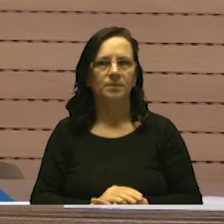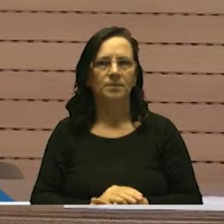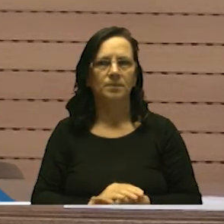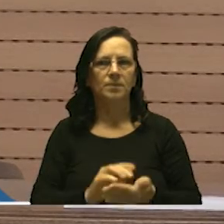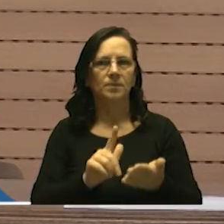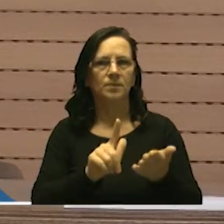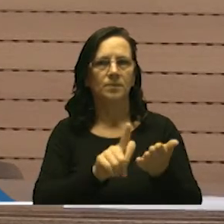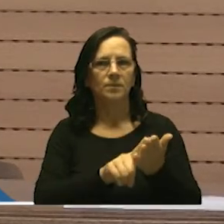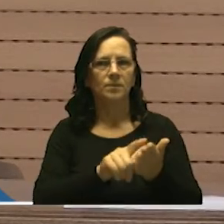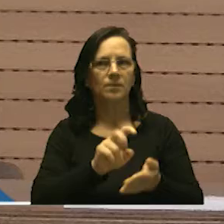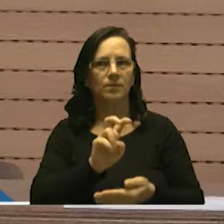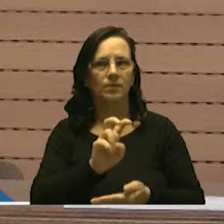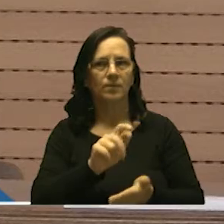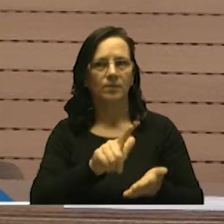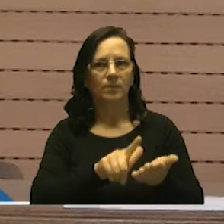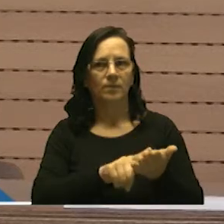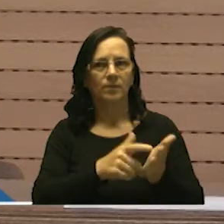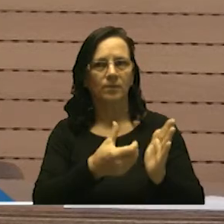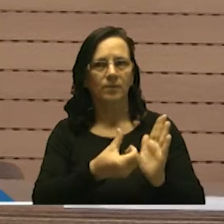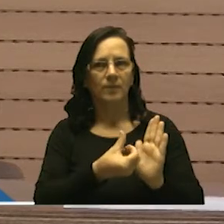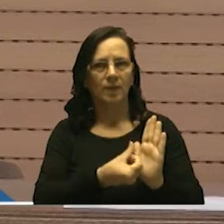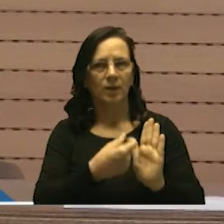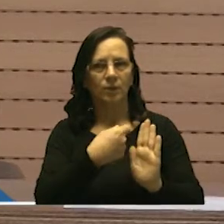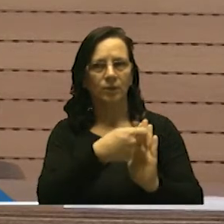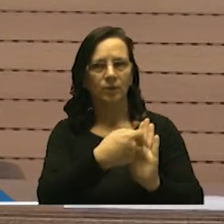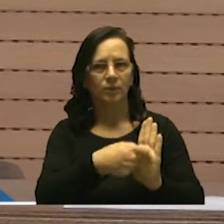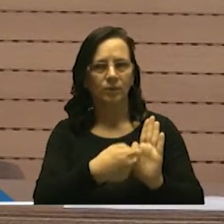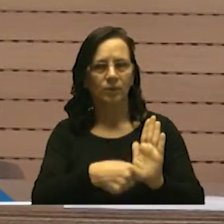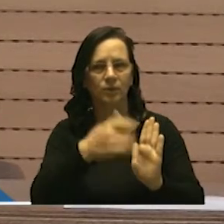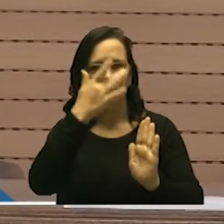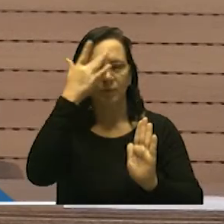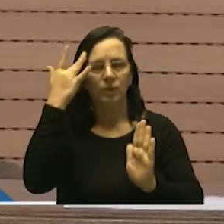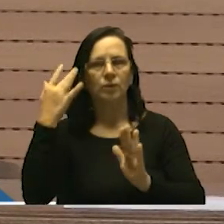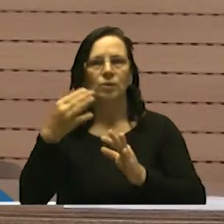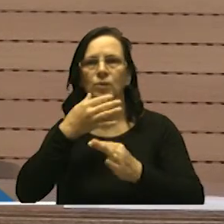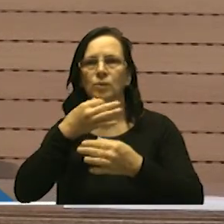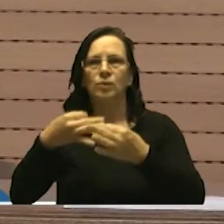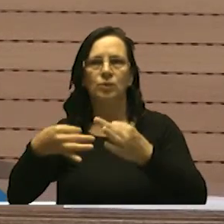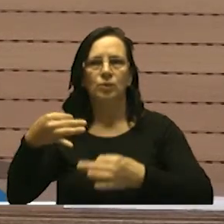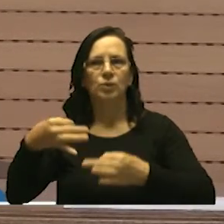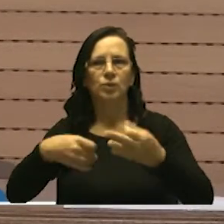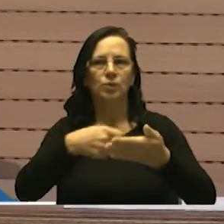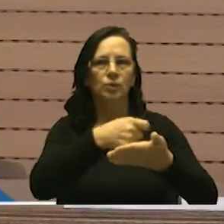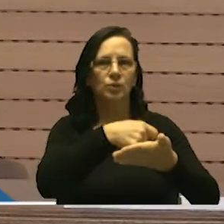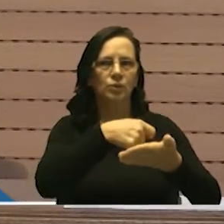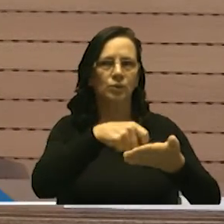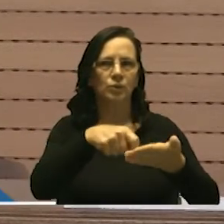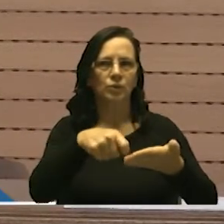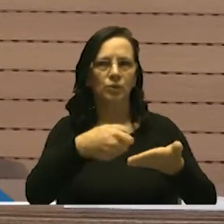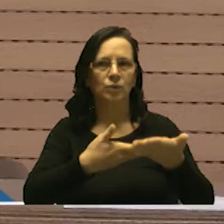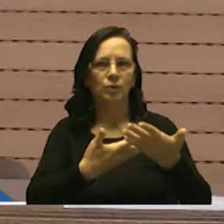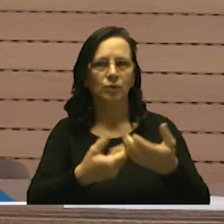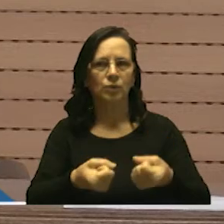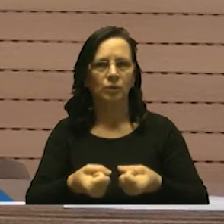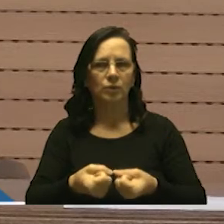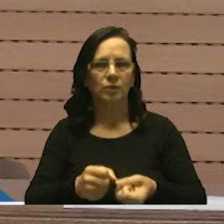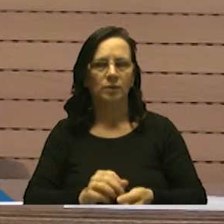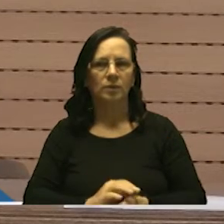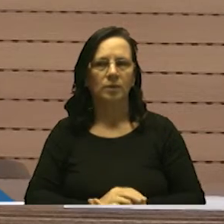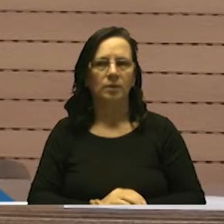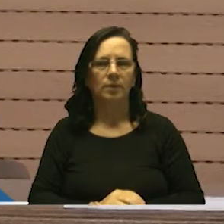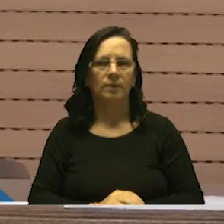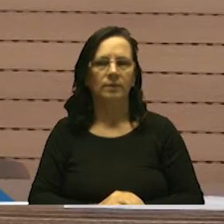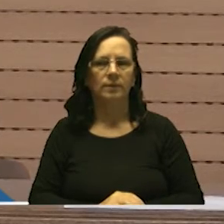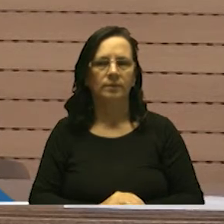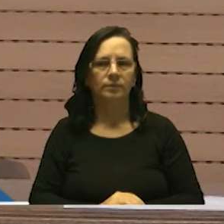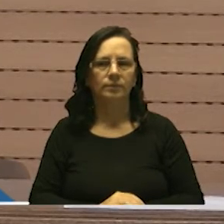folhas 5 e 6 encontra-se o parecer da douta assessoria jurídica da casa que acatamos e a seguir